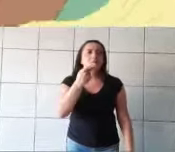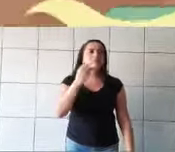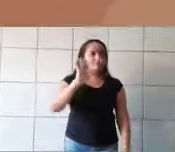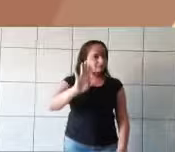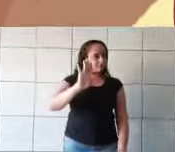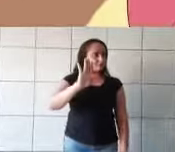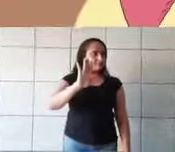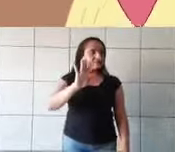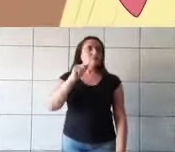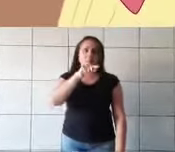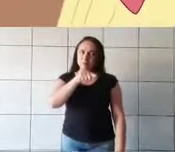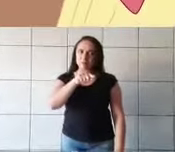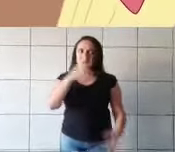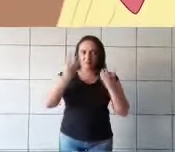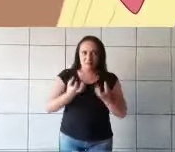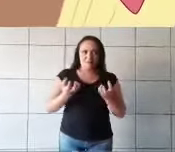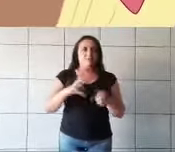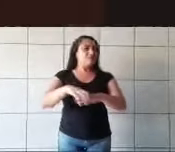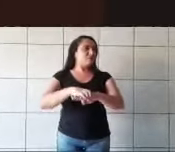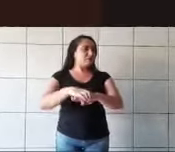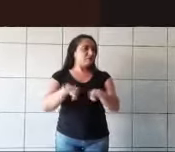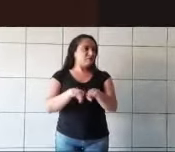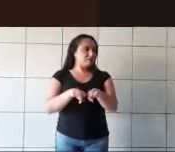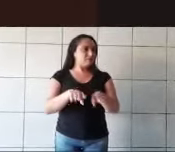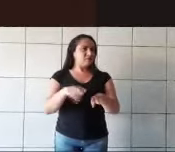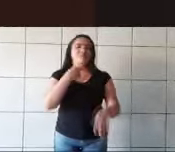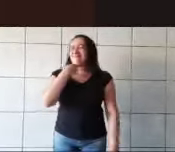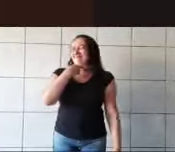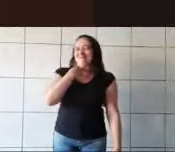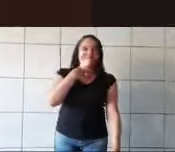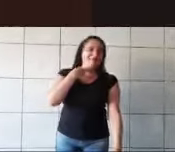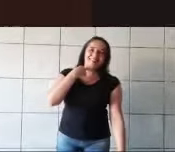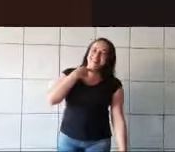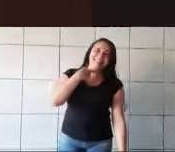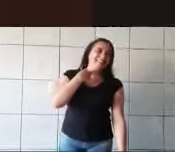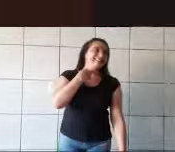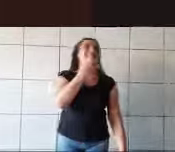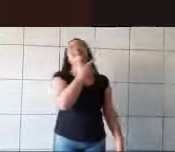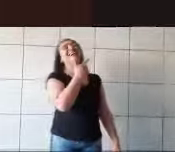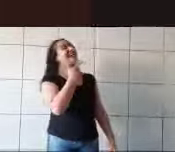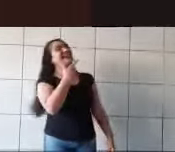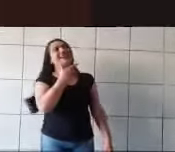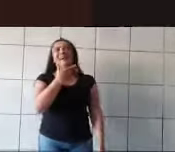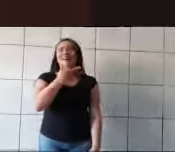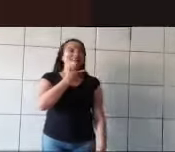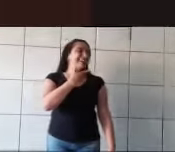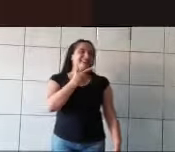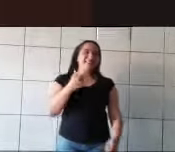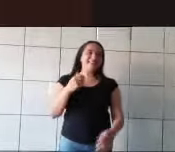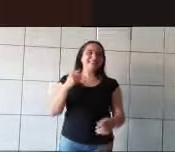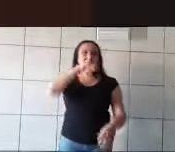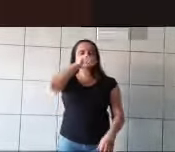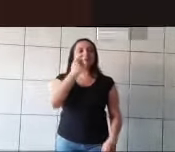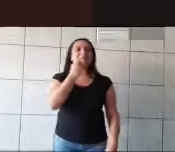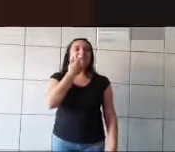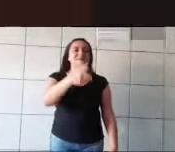Estava prestes a sair do quarto quando sua madrasta apareceu na porta. Aonde você pensa que está indo?